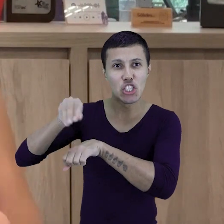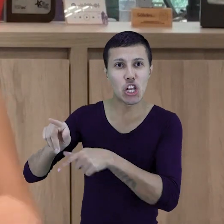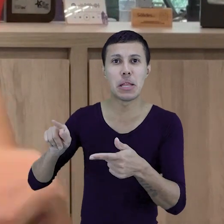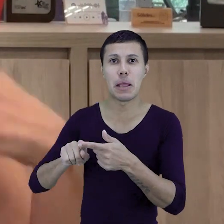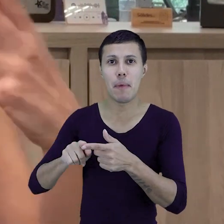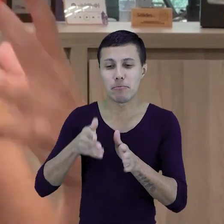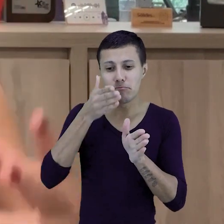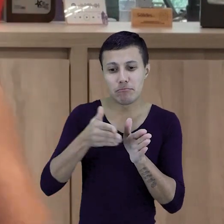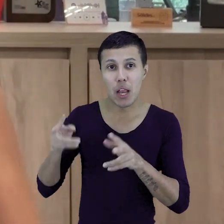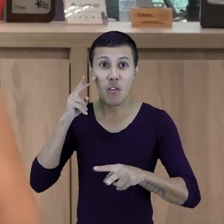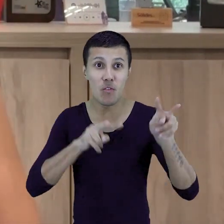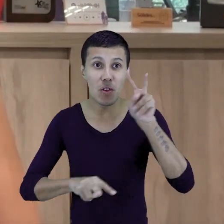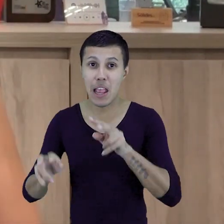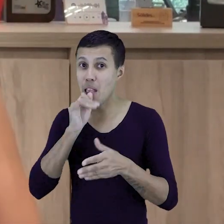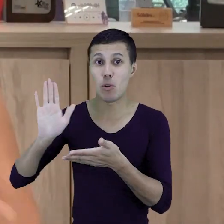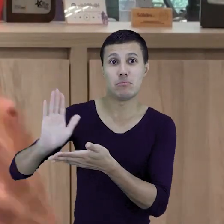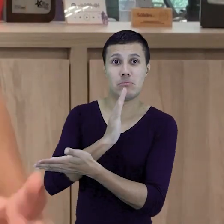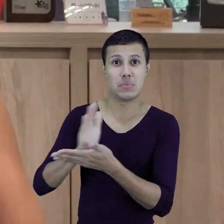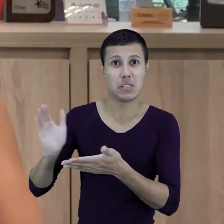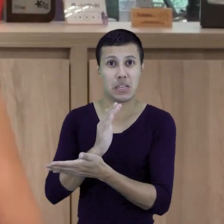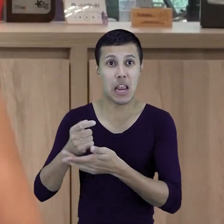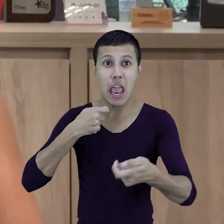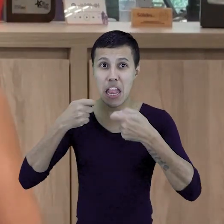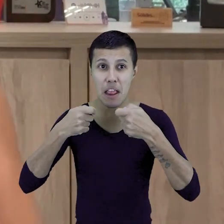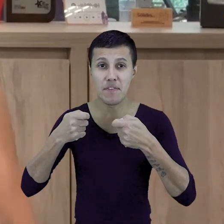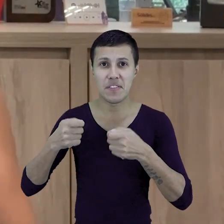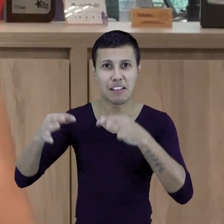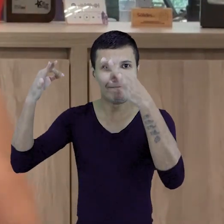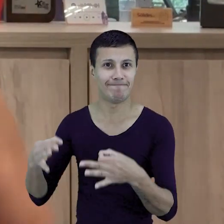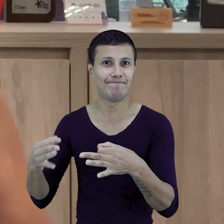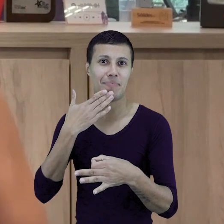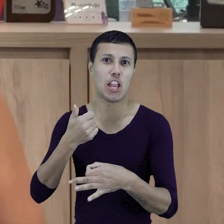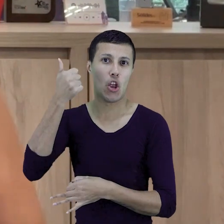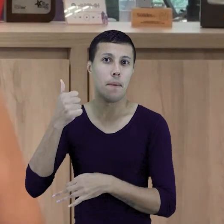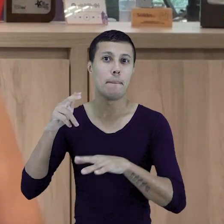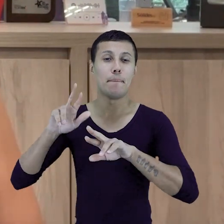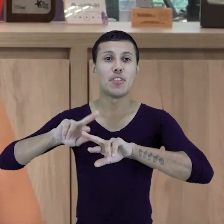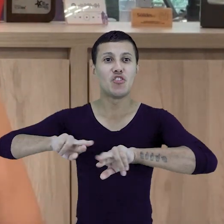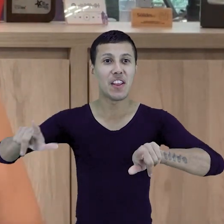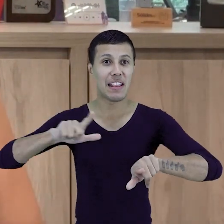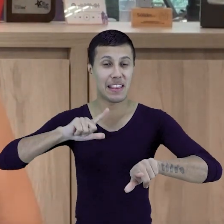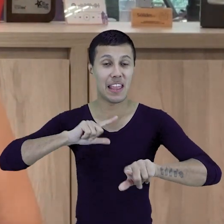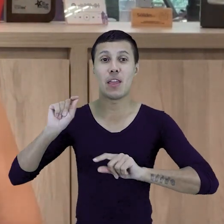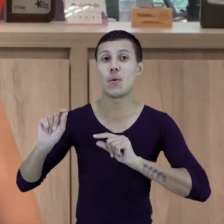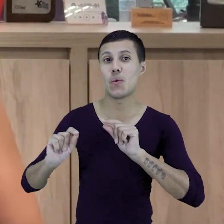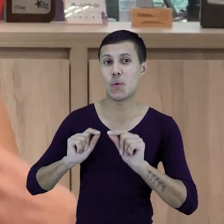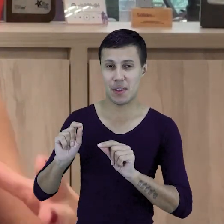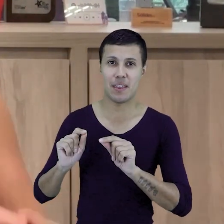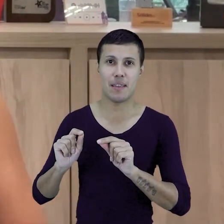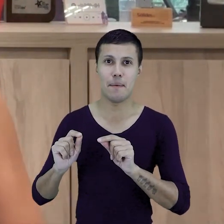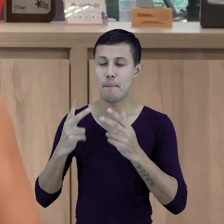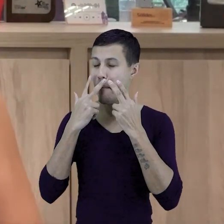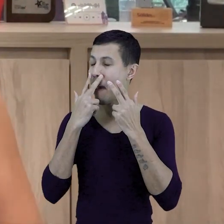processos, você faz um recrutamento e seleção muito mais assertivo. Mas a gente tem um diferencial, e isso é o que